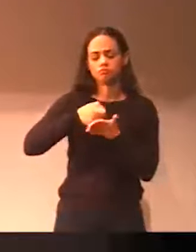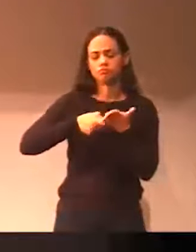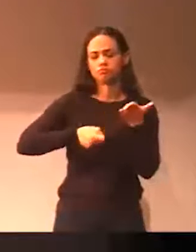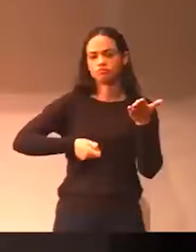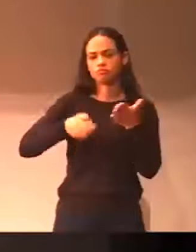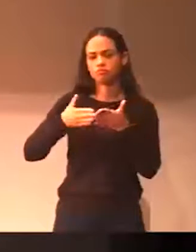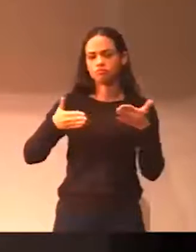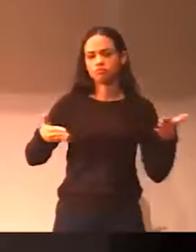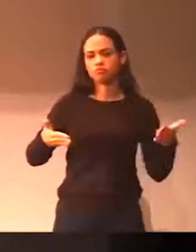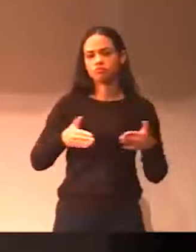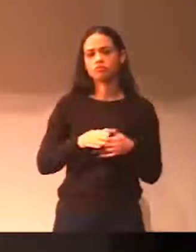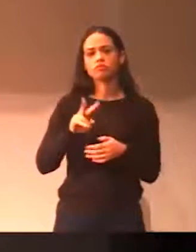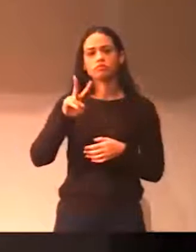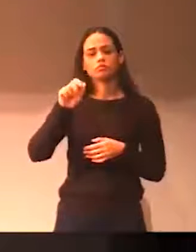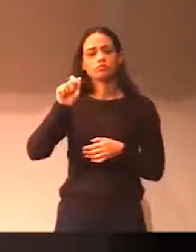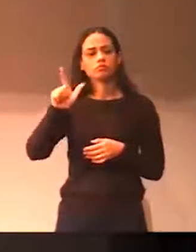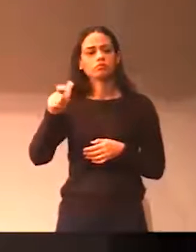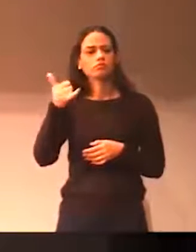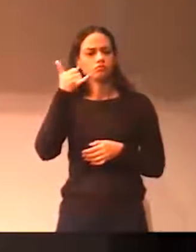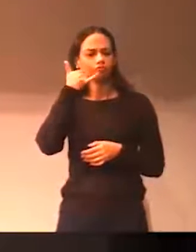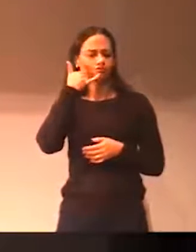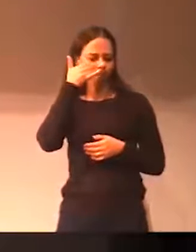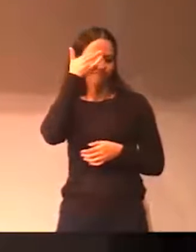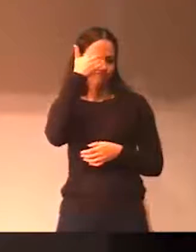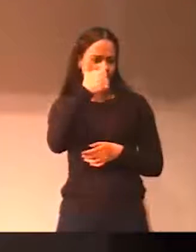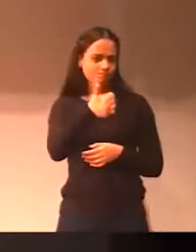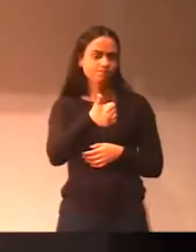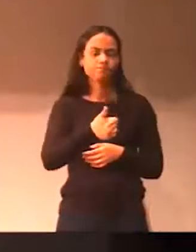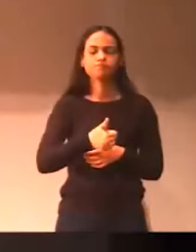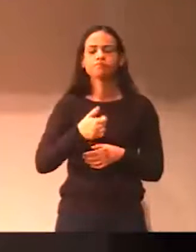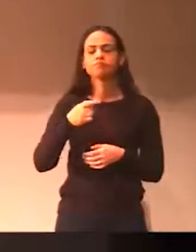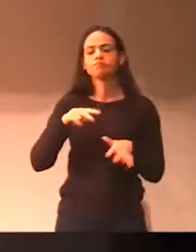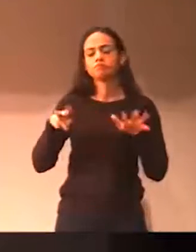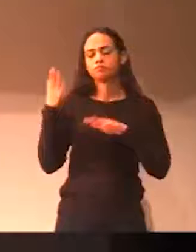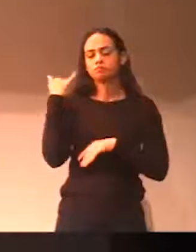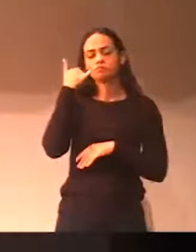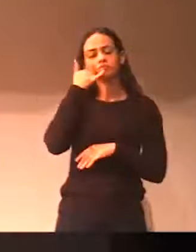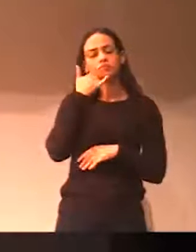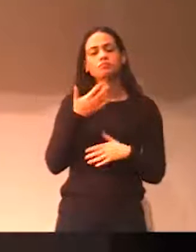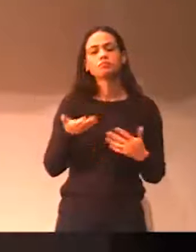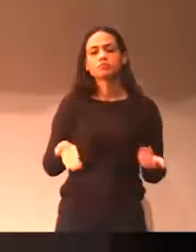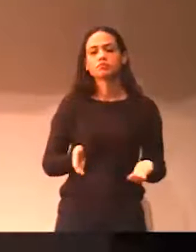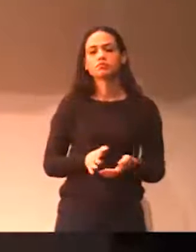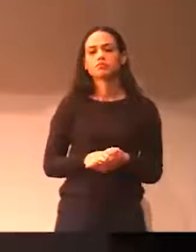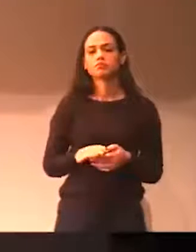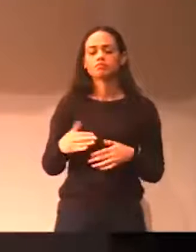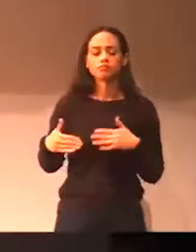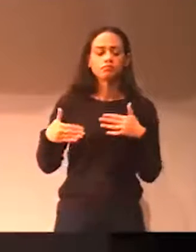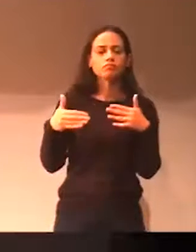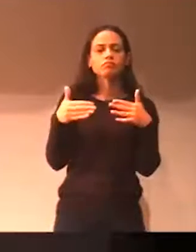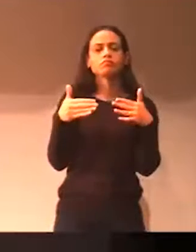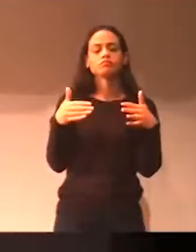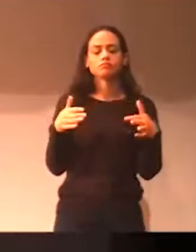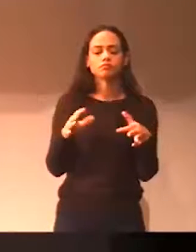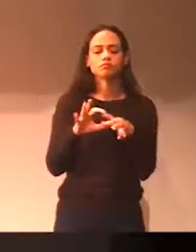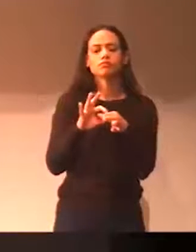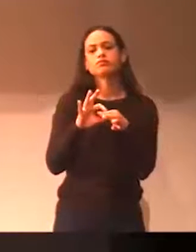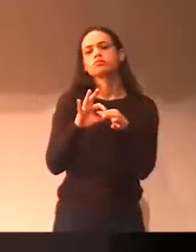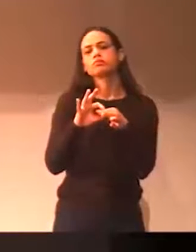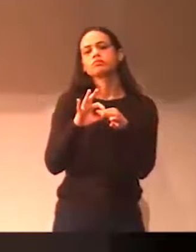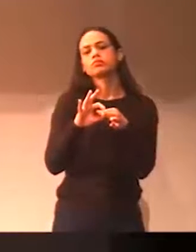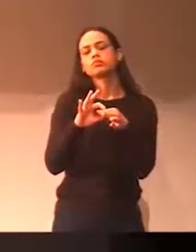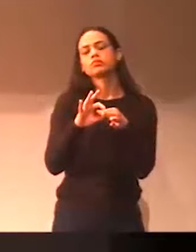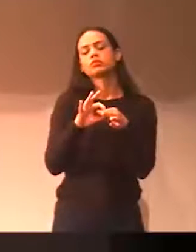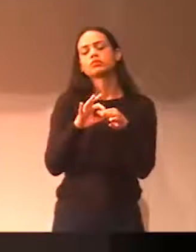eu faço questão de agradecer novamente, que a gente só vai encontrar um resultado comum se a gente der um passo atrás, não Então,